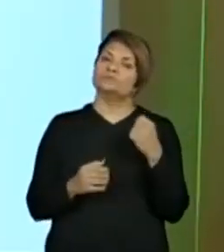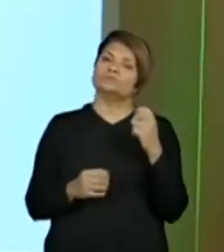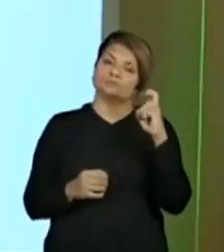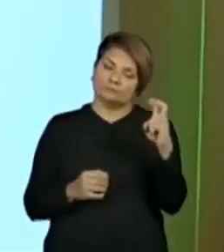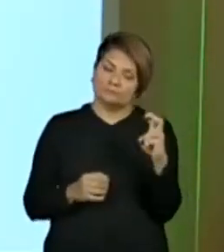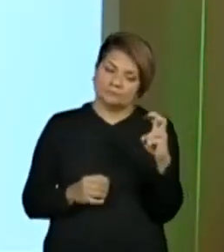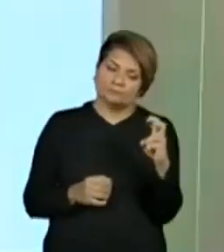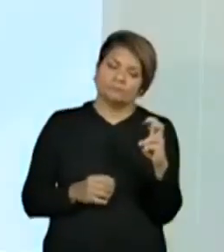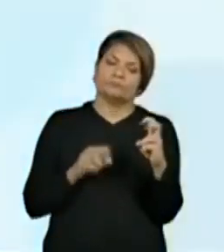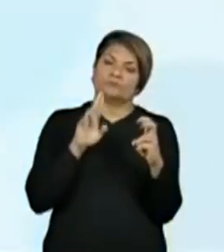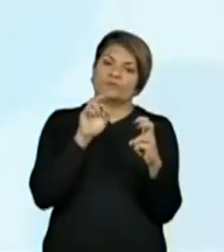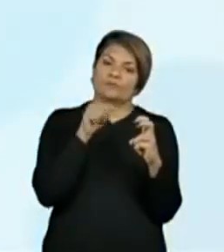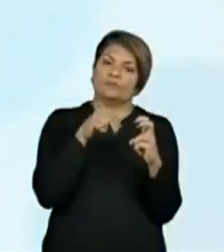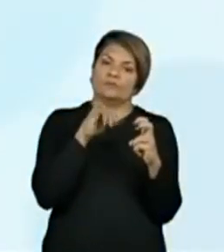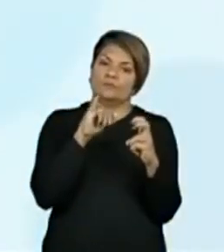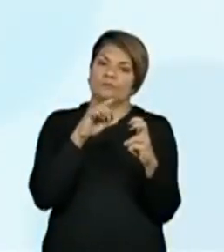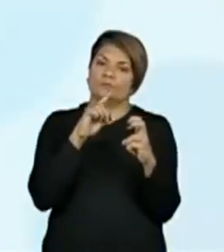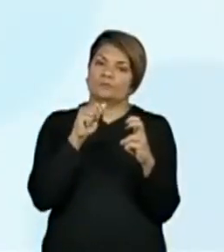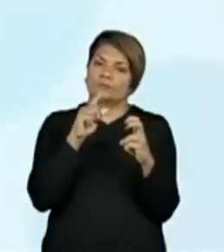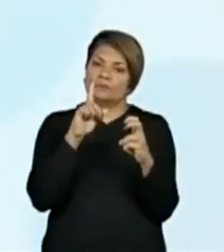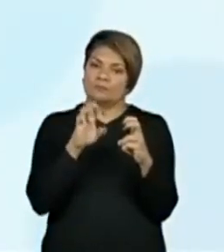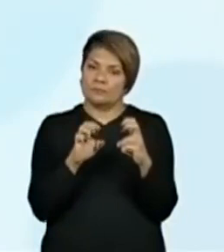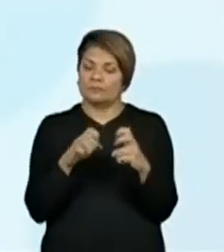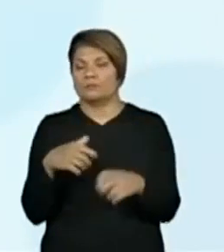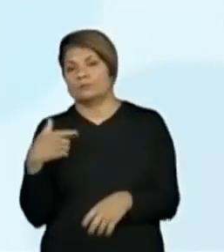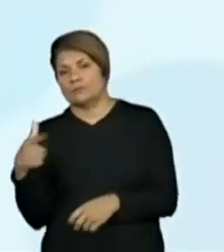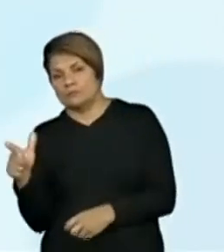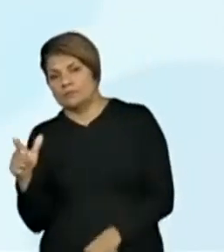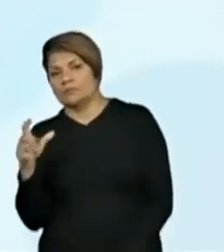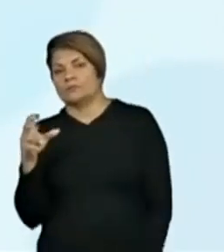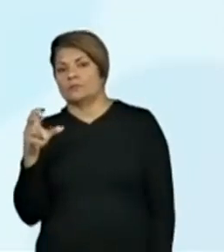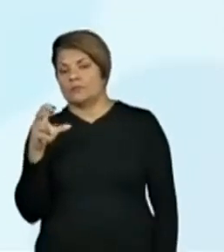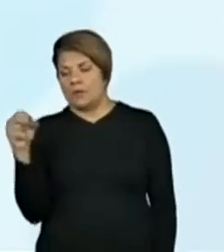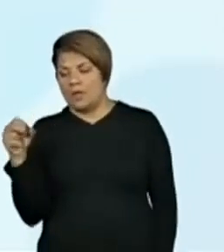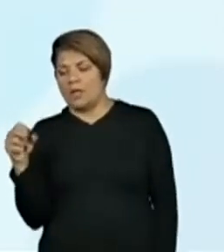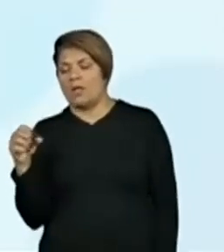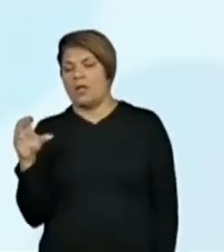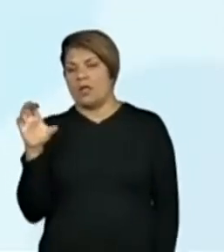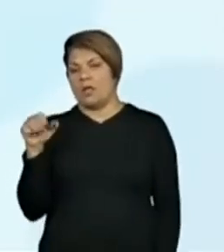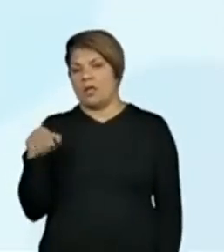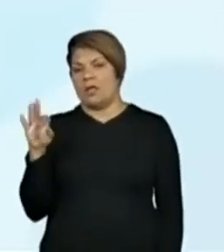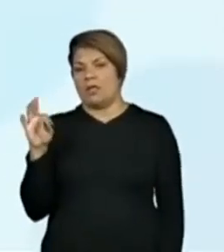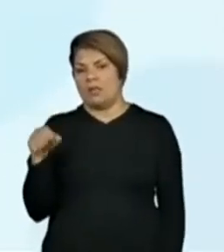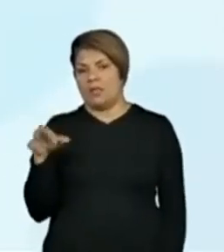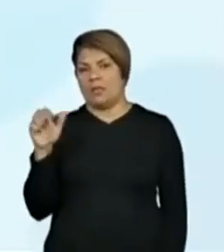deles. Isso mesmo. Então, vamos colocar aqui, em 795,